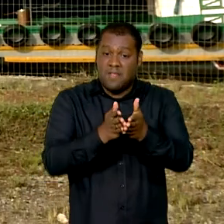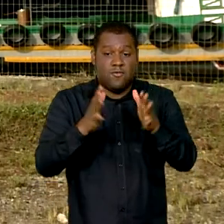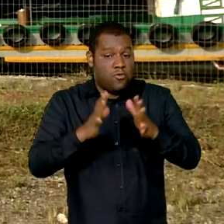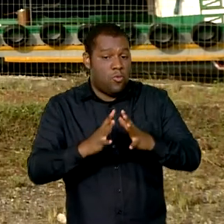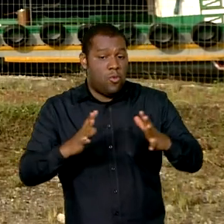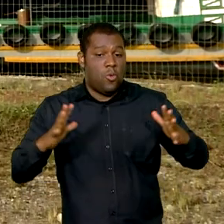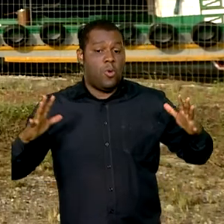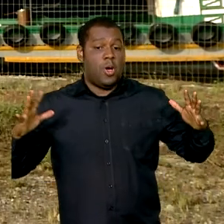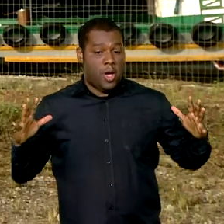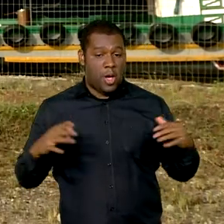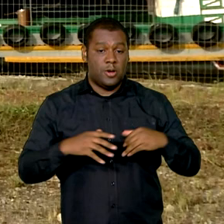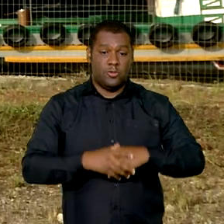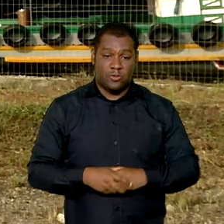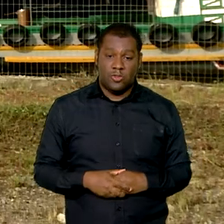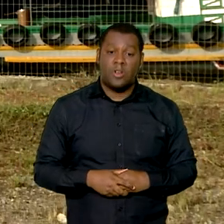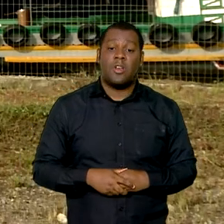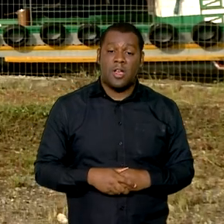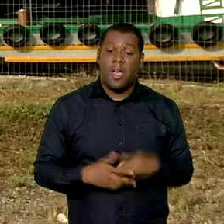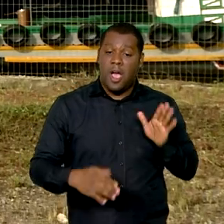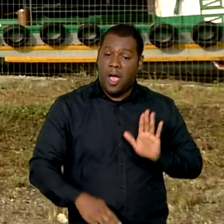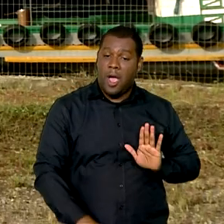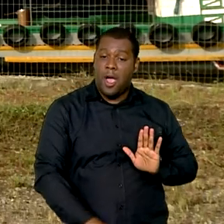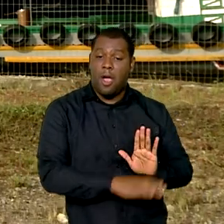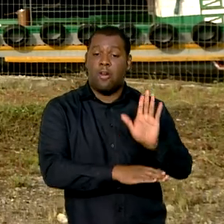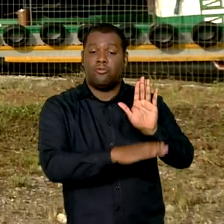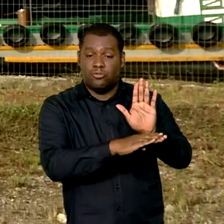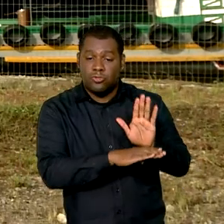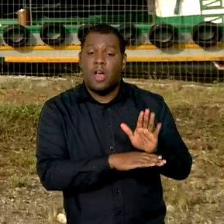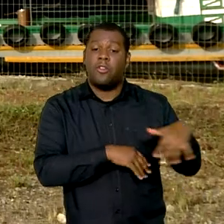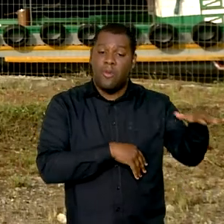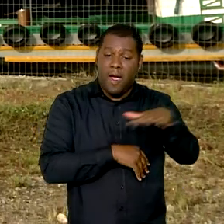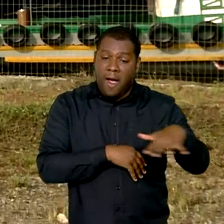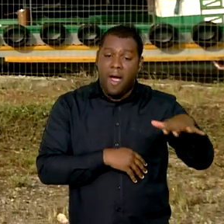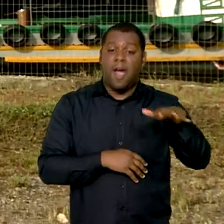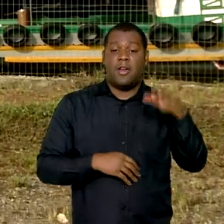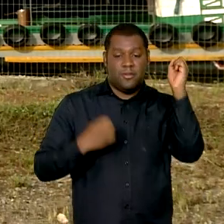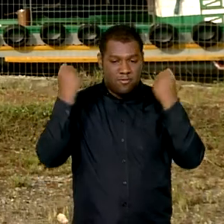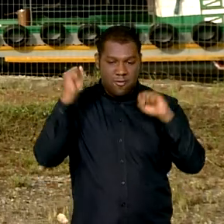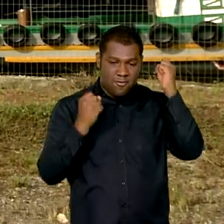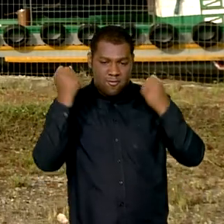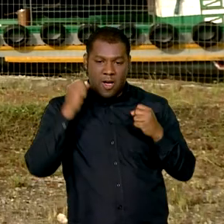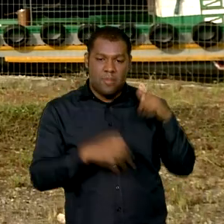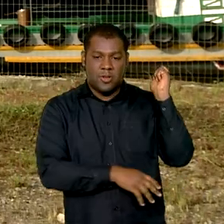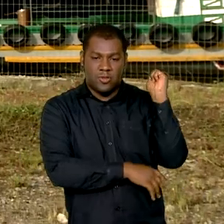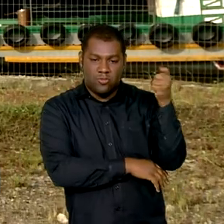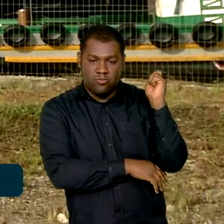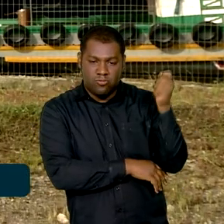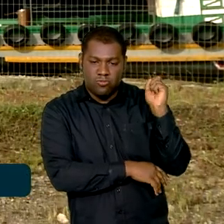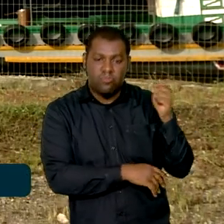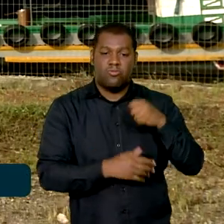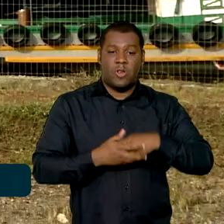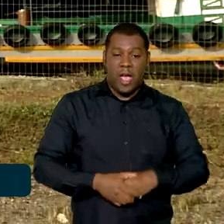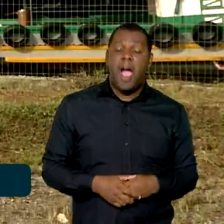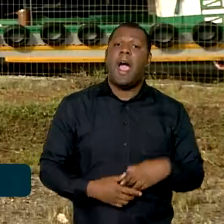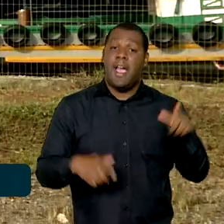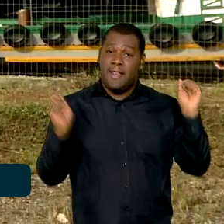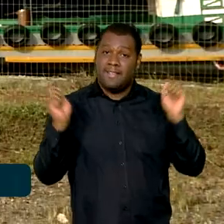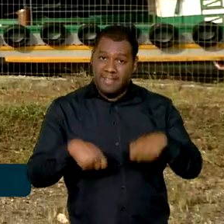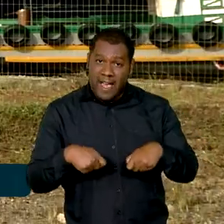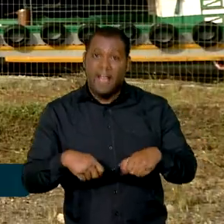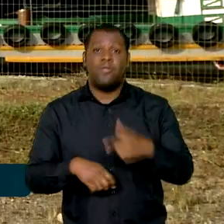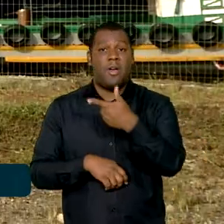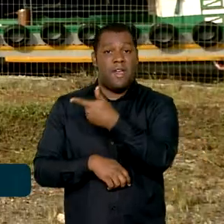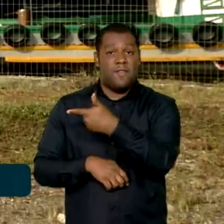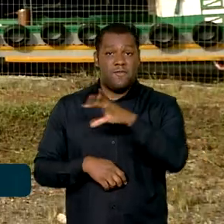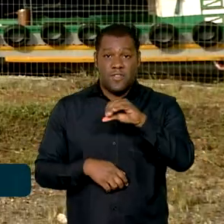beneficiando os estaleiros e revitalizando a indústria pesqueira. Com isso, até 20 mil empregos diretos e